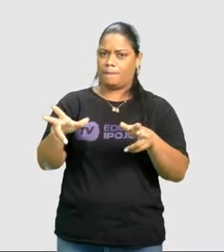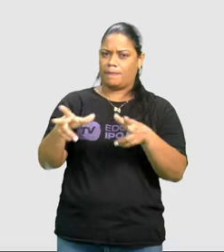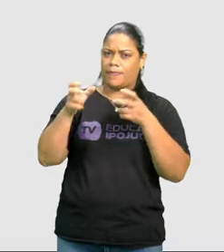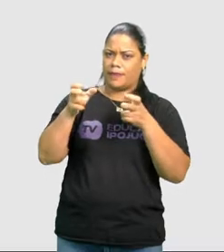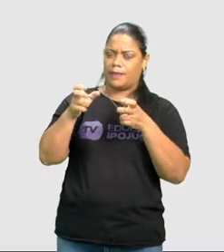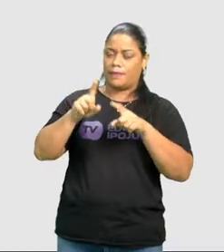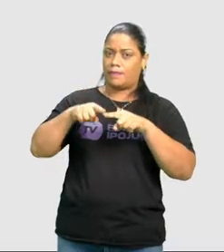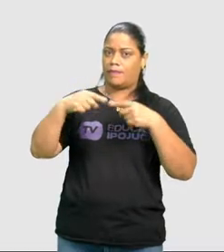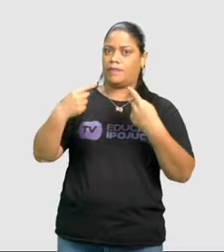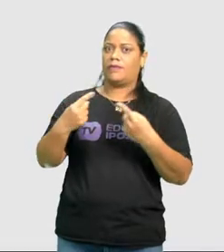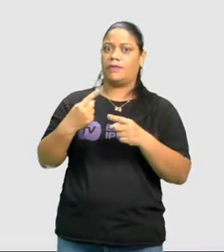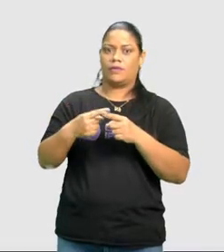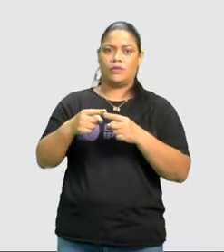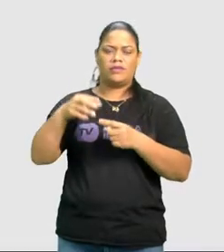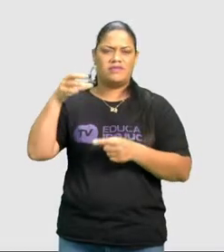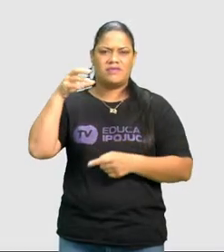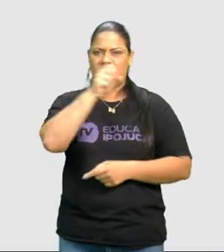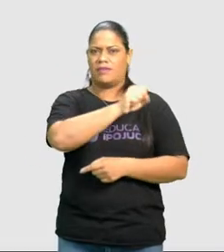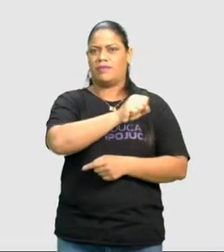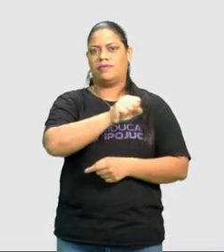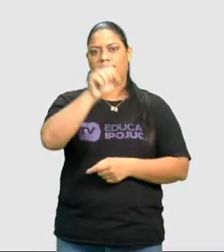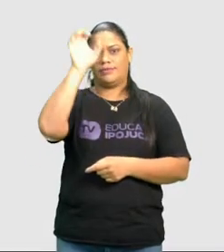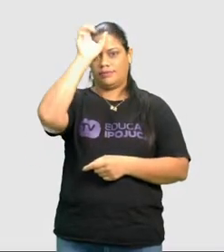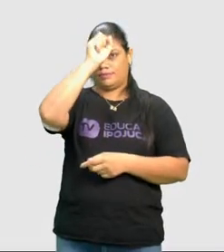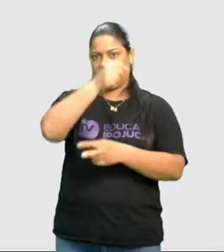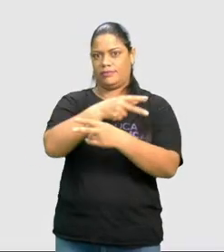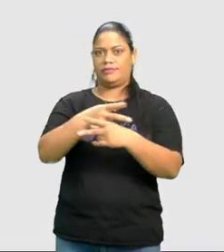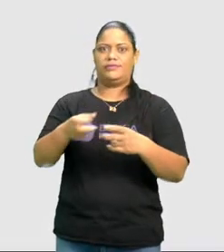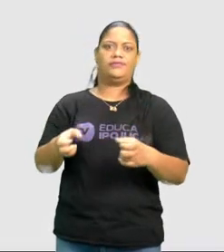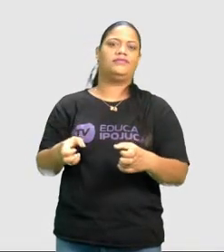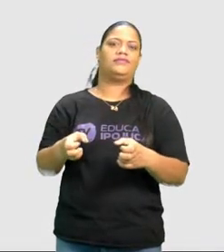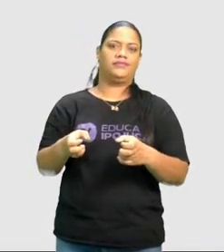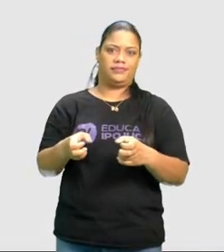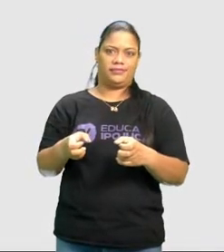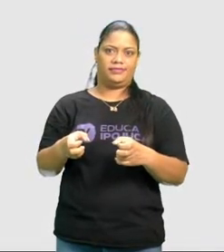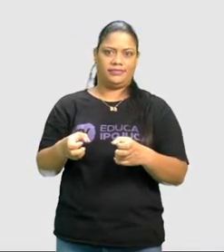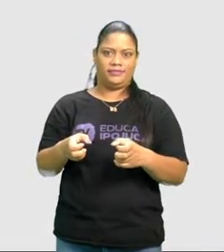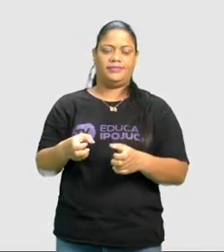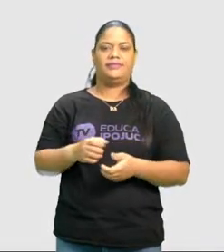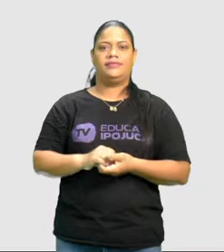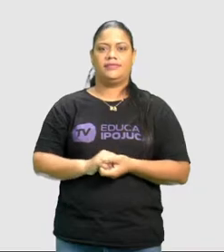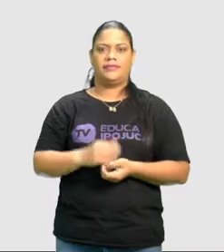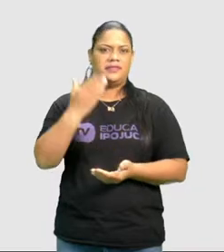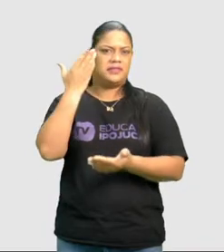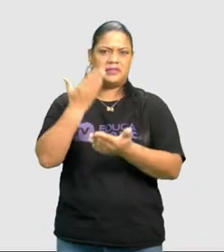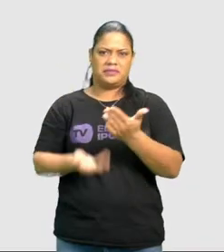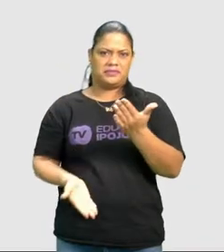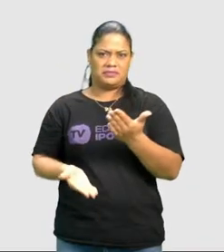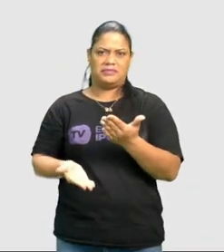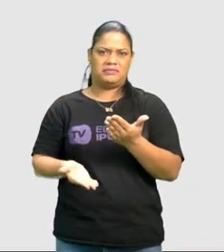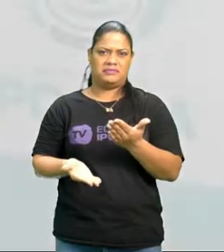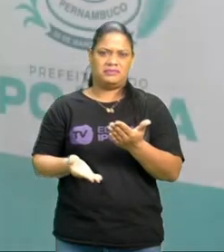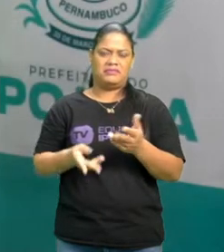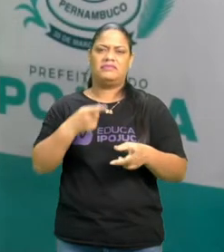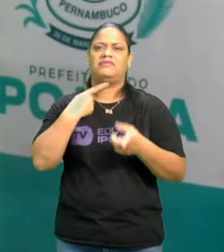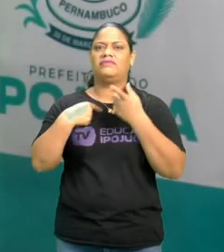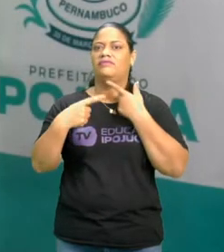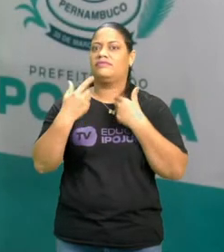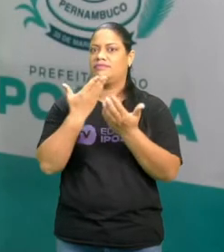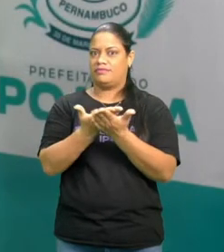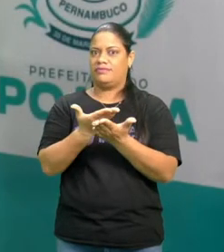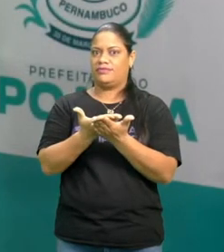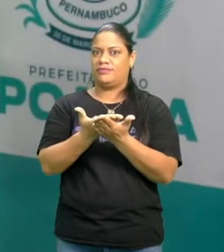maior, porque ele pega rápido os conteúdos e, logo assim, perde o interesse pela aula. E o professor tem que estar